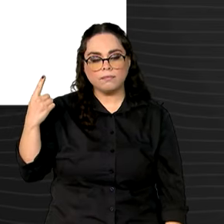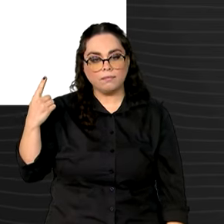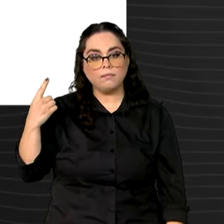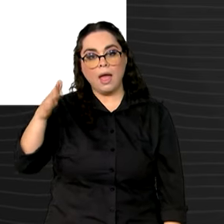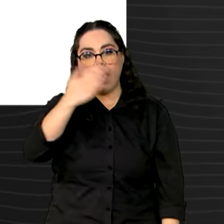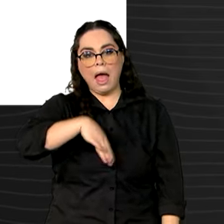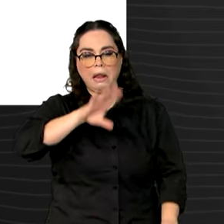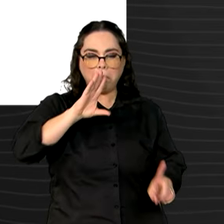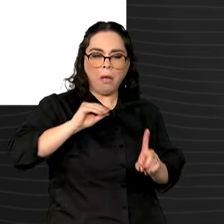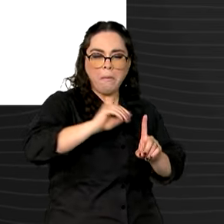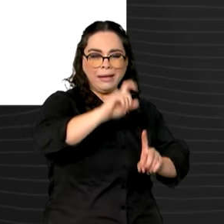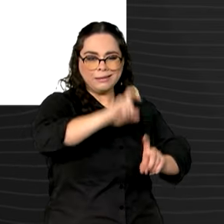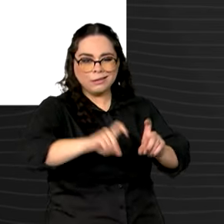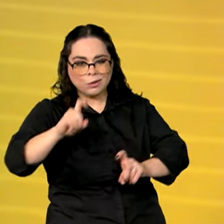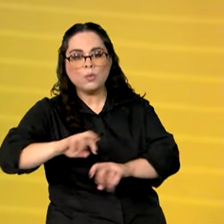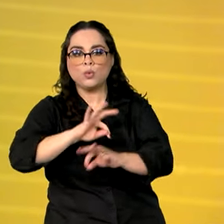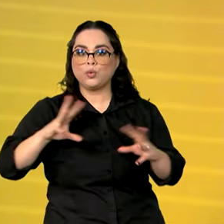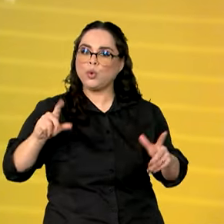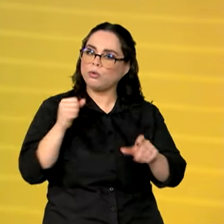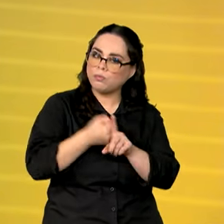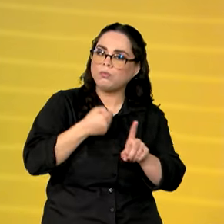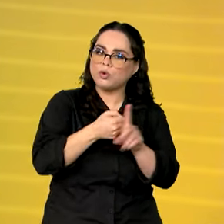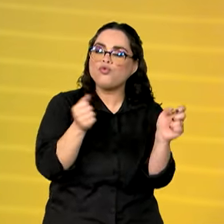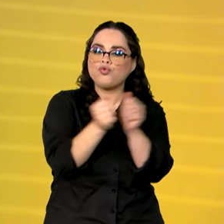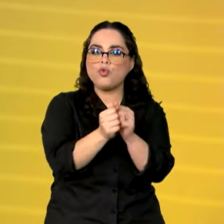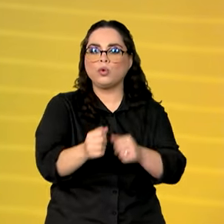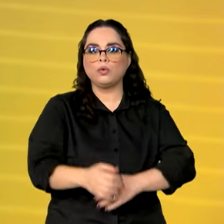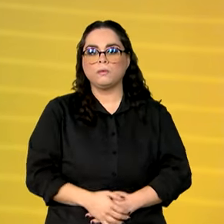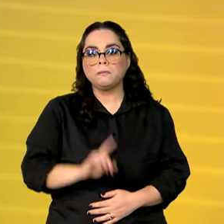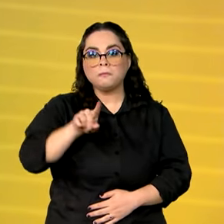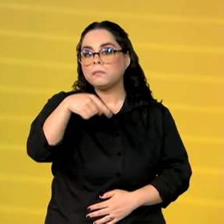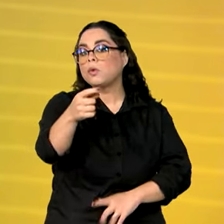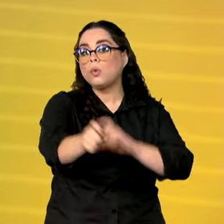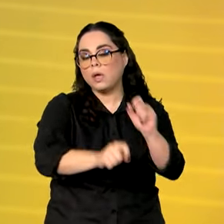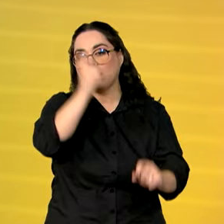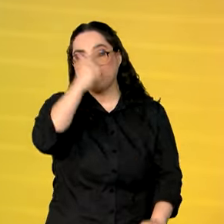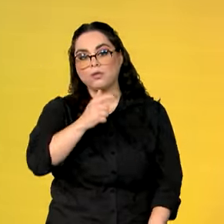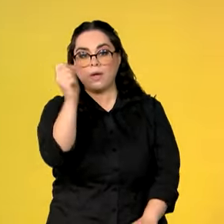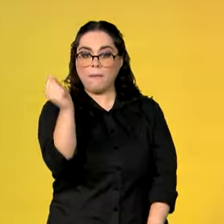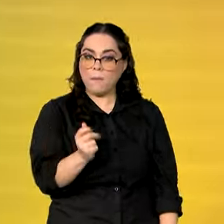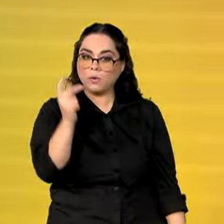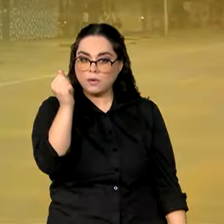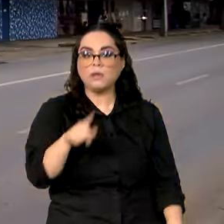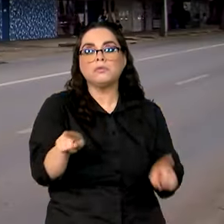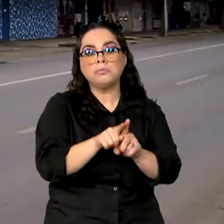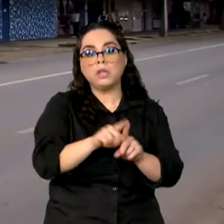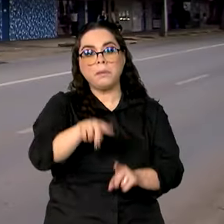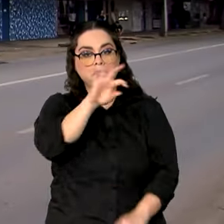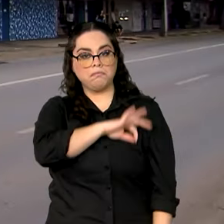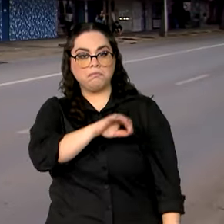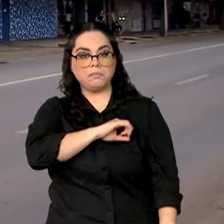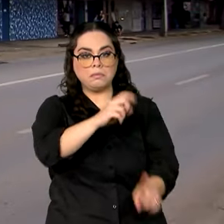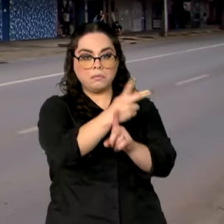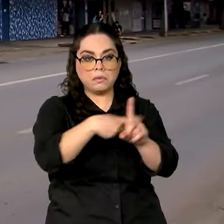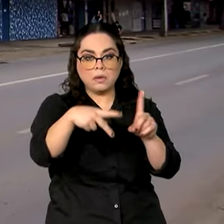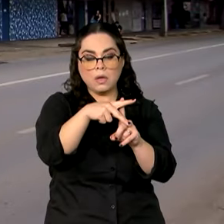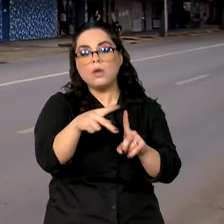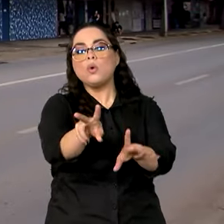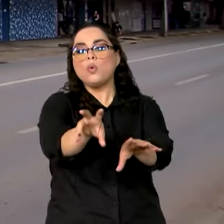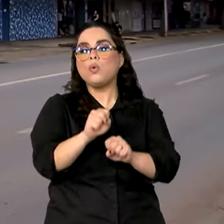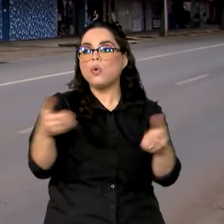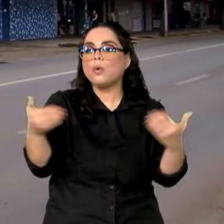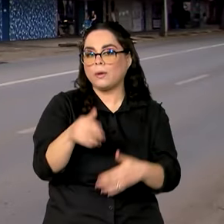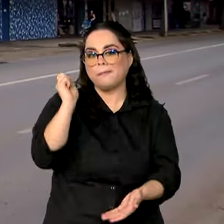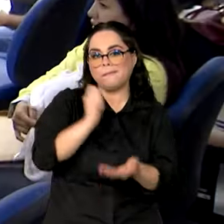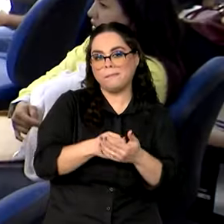sexual é de todos. Veja a seguir, aposentados e pensionistas do INSS começam a receber